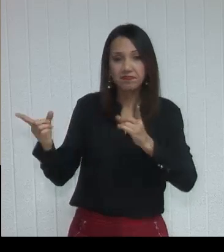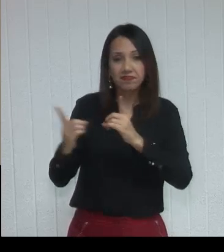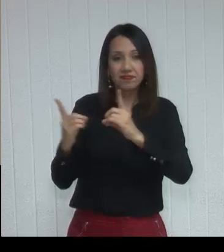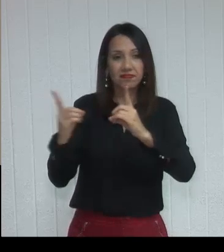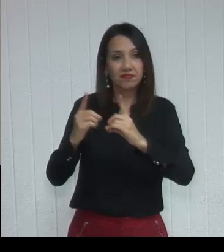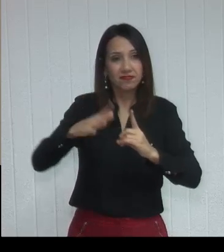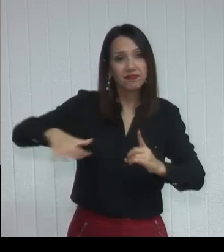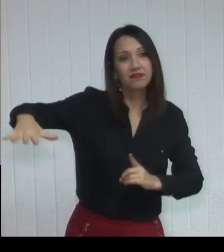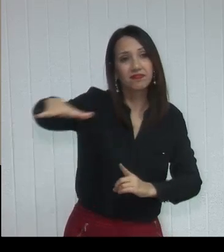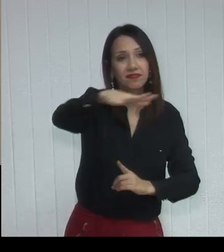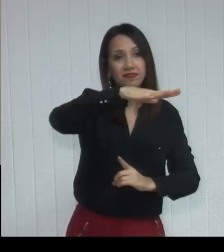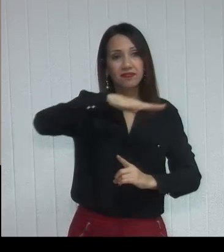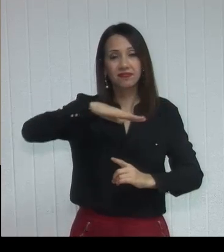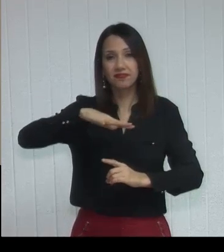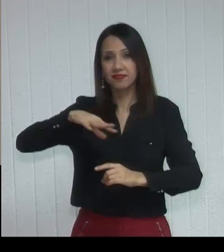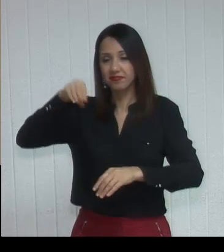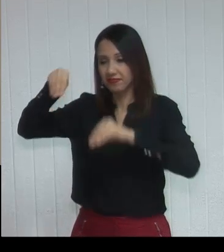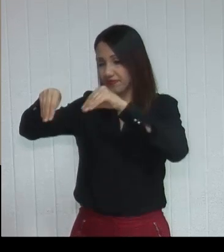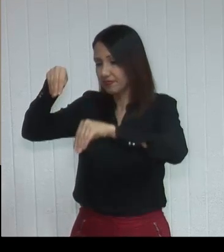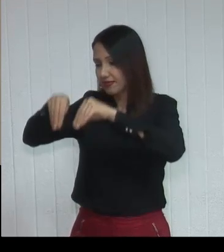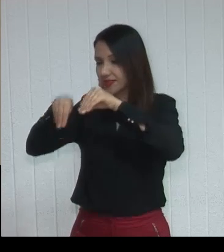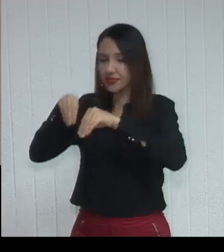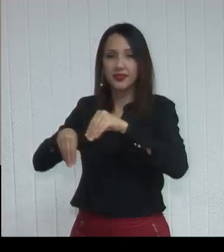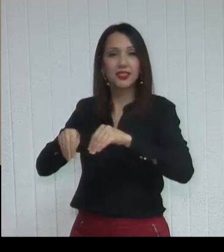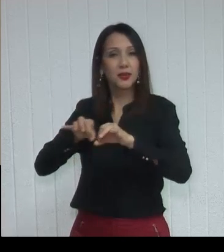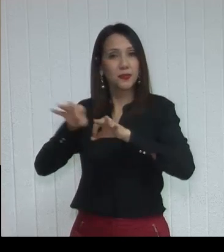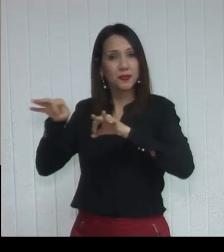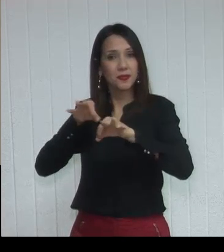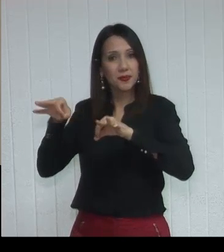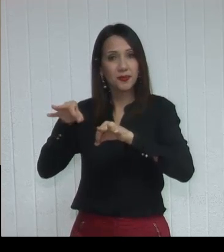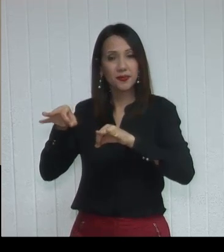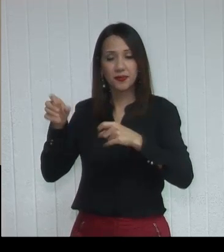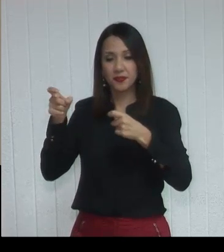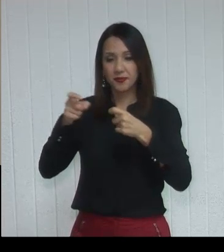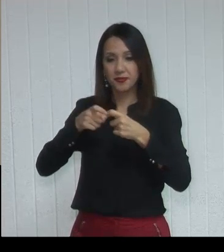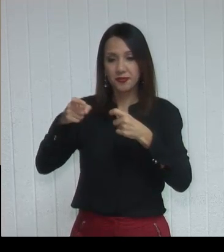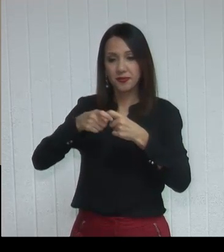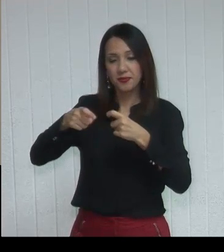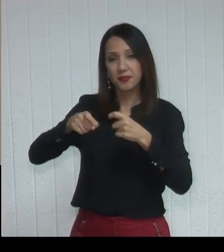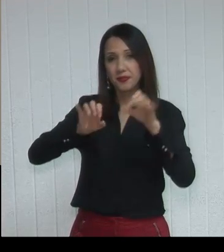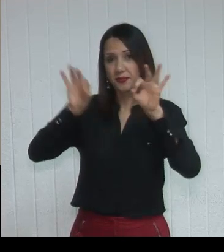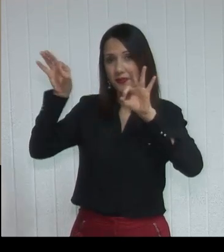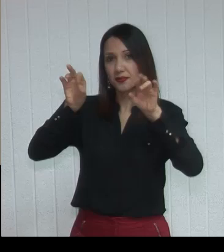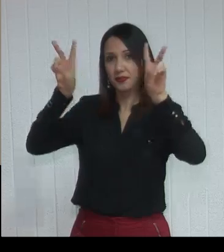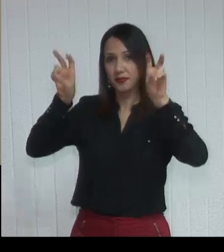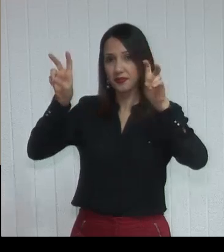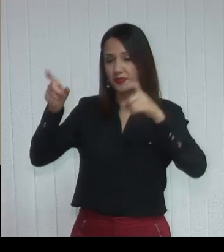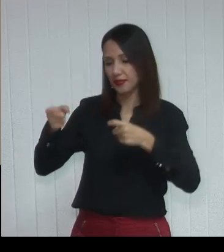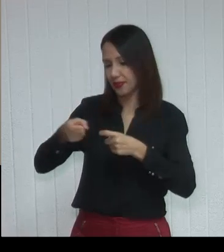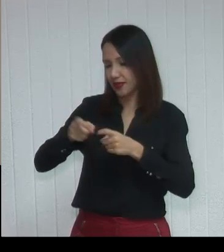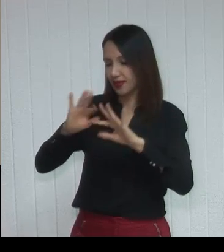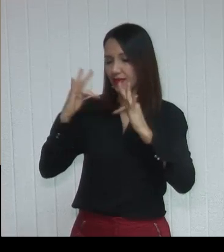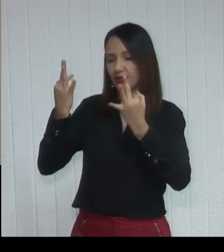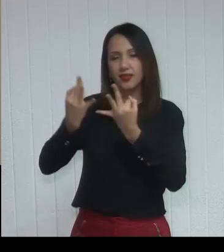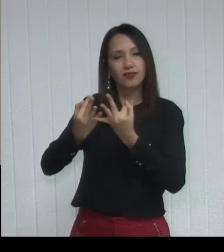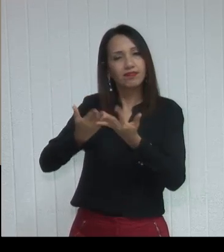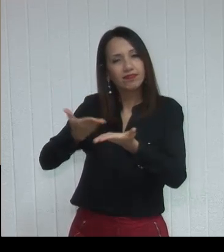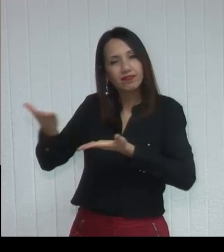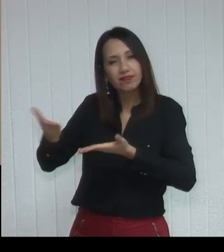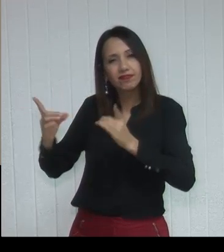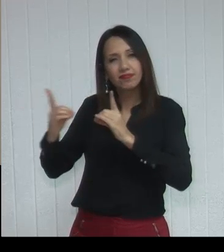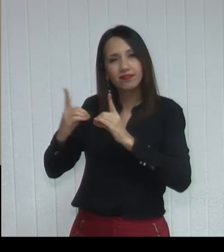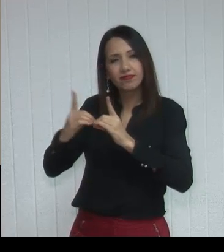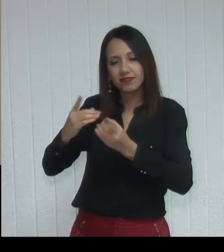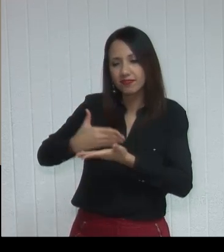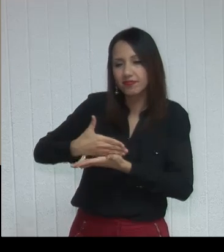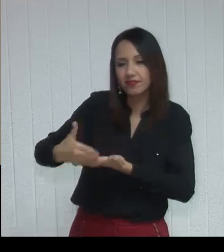implantado o projeto, o Programa Médico da Família, que vai atender, a princípio, 4